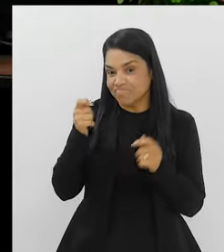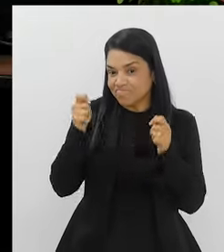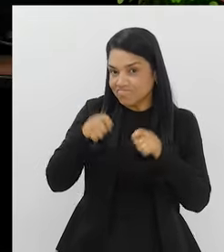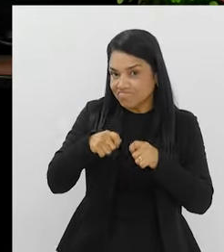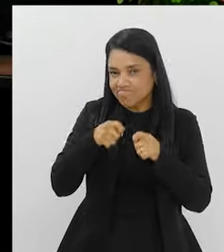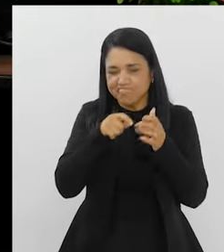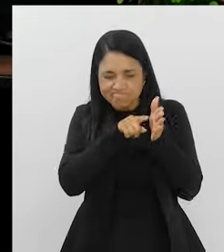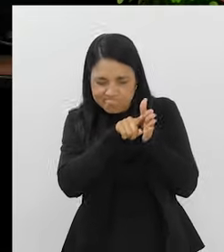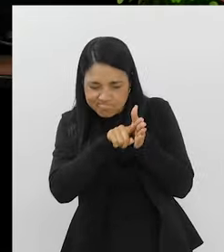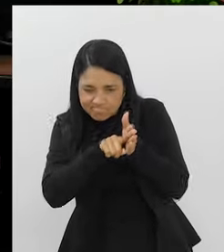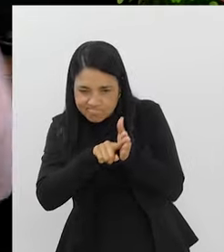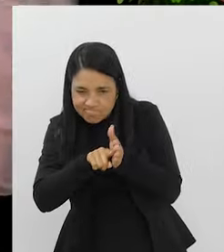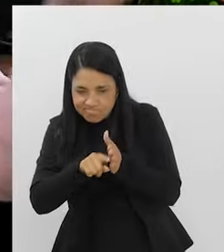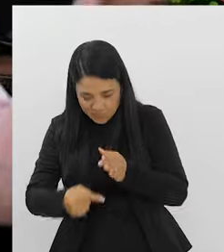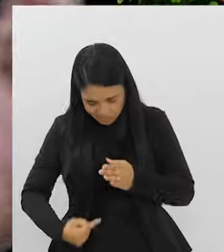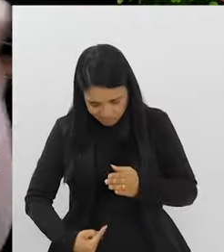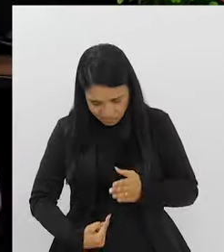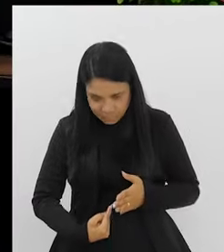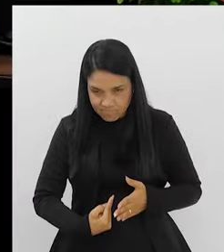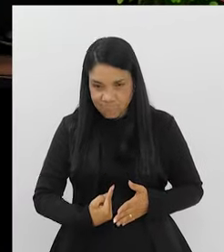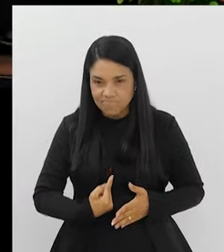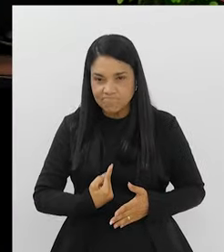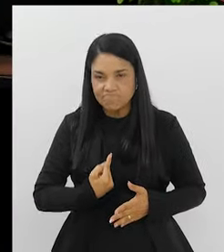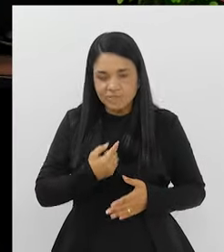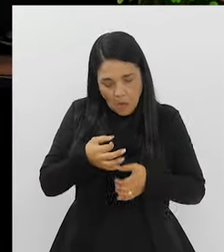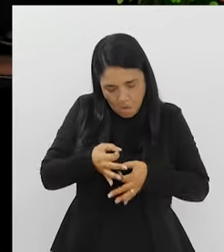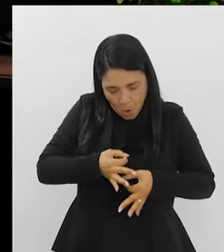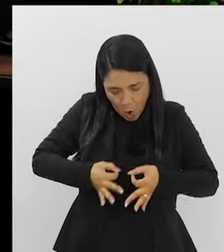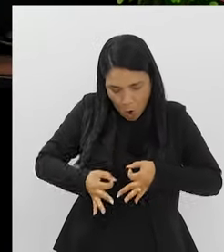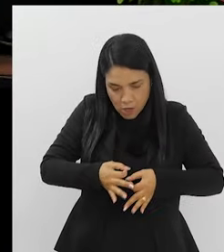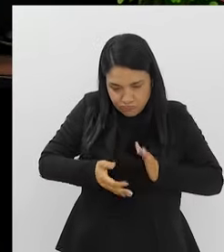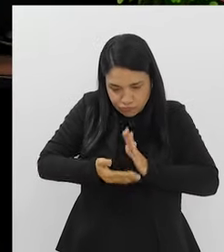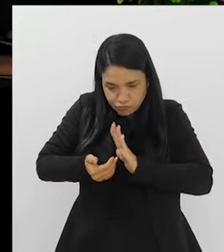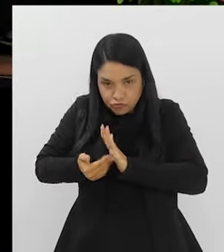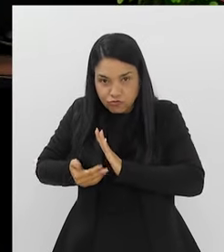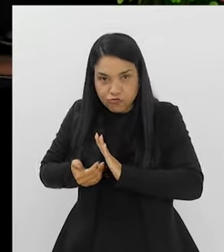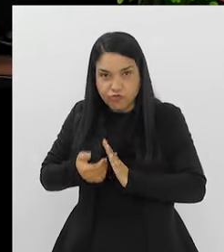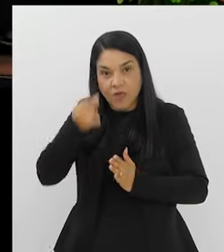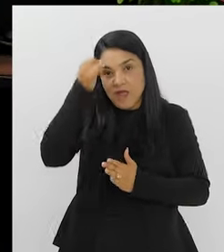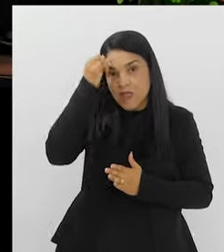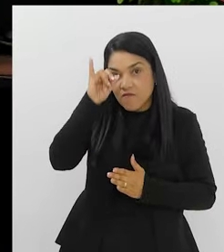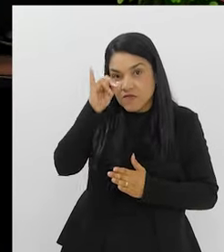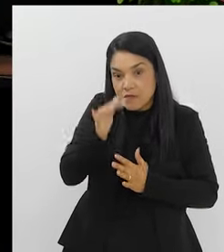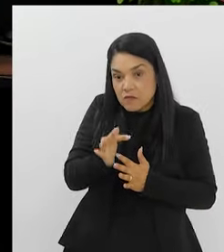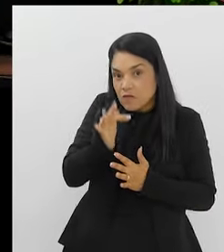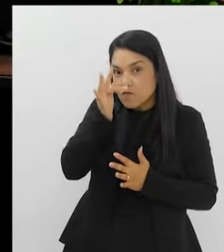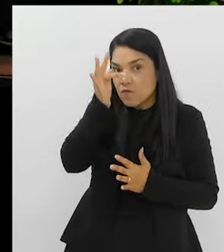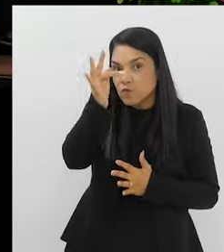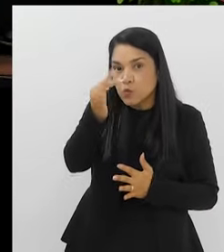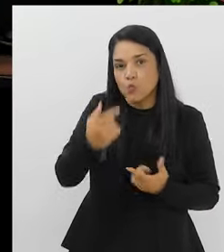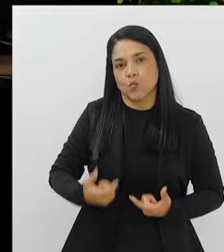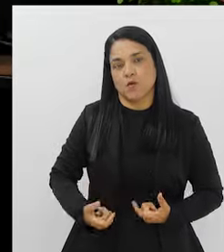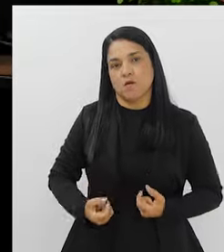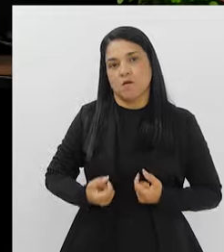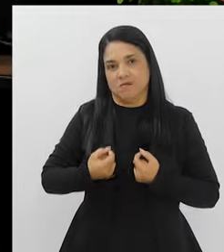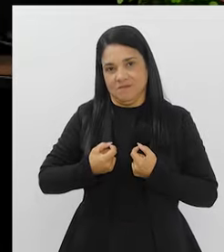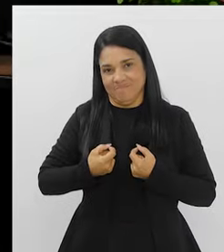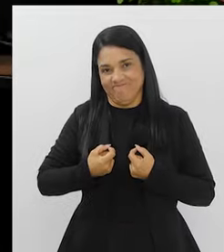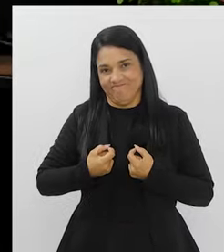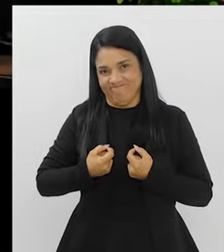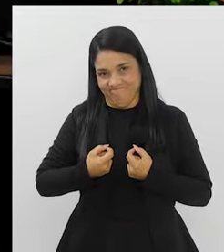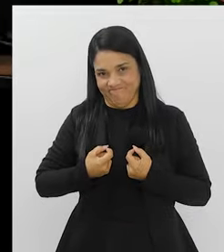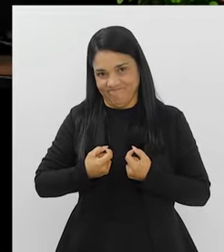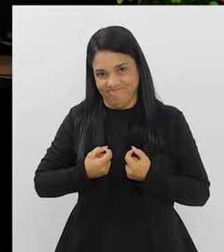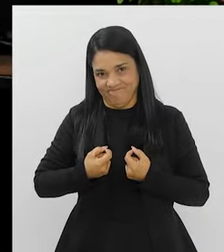gente vai, faz aquela coluna, vai tirando o pólipo e vai fazendo com que a gente evite que isso venha a progredir para uma